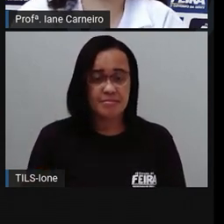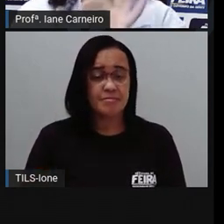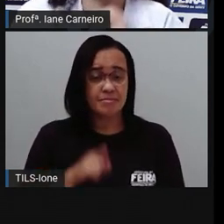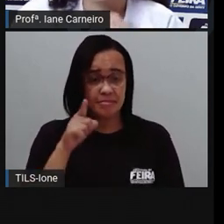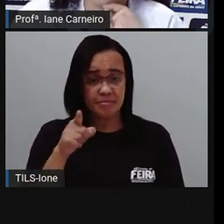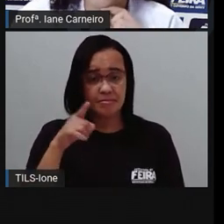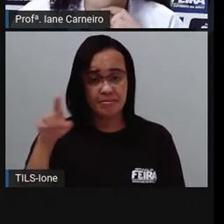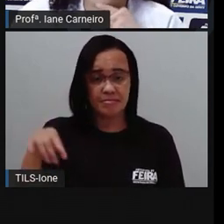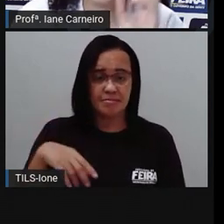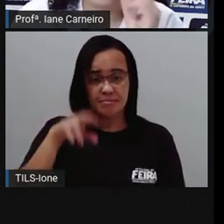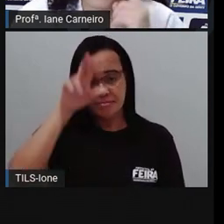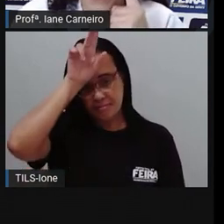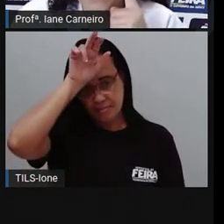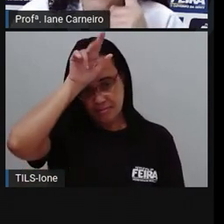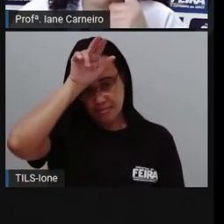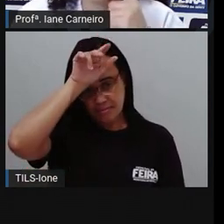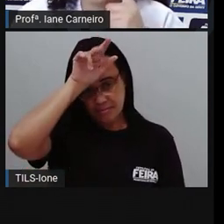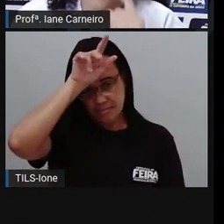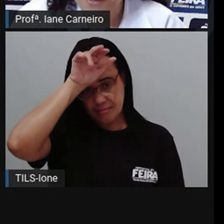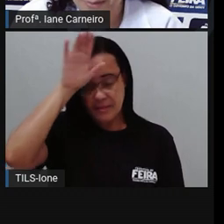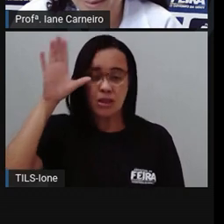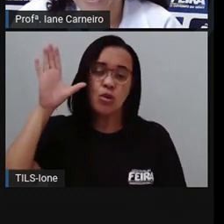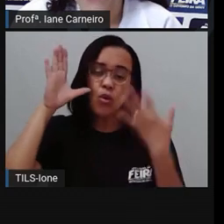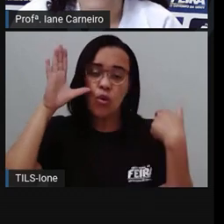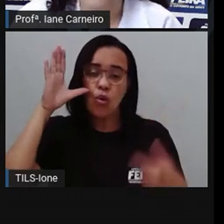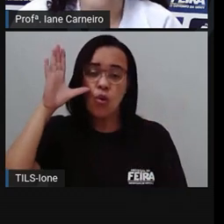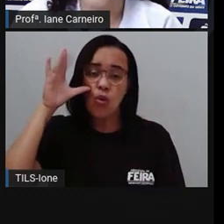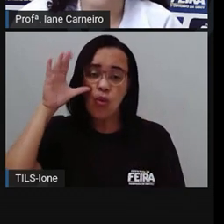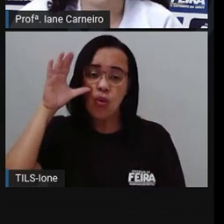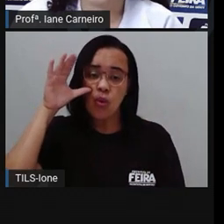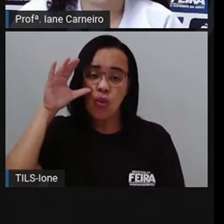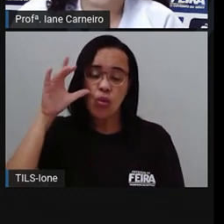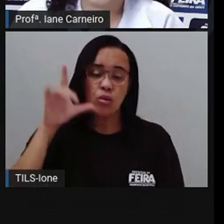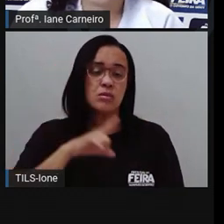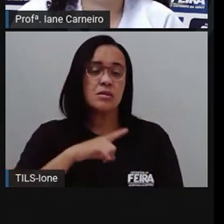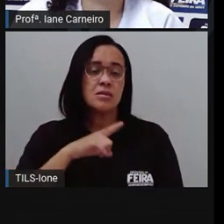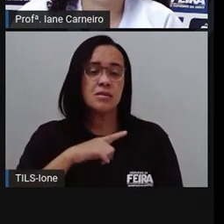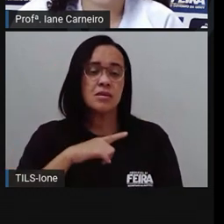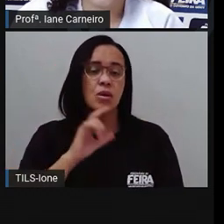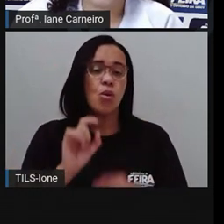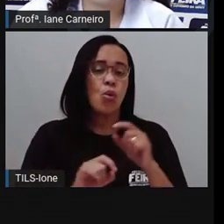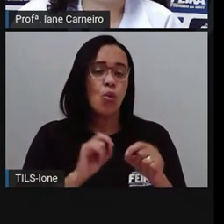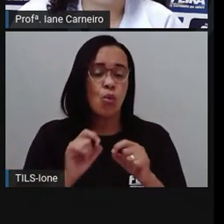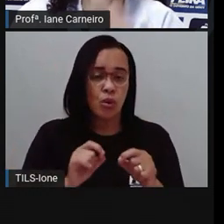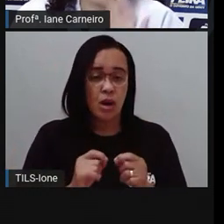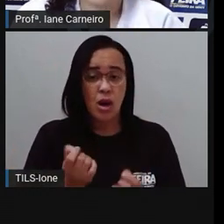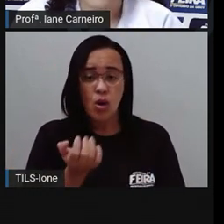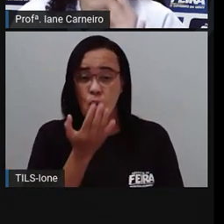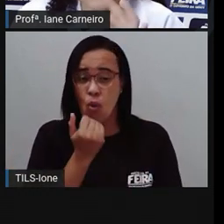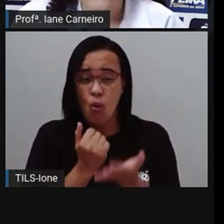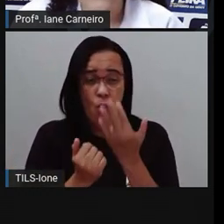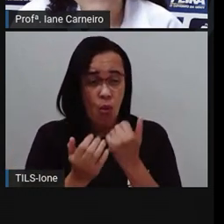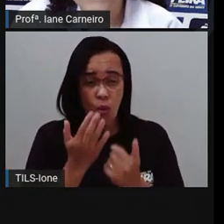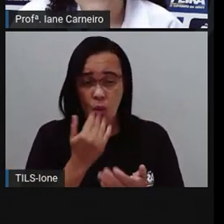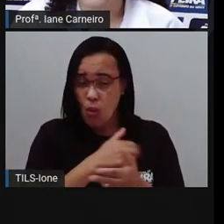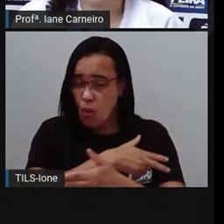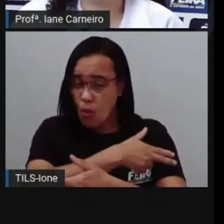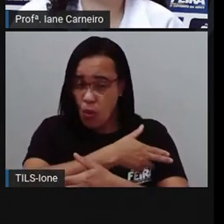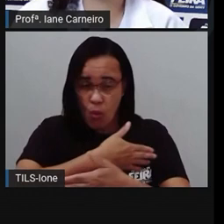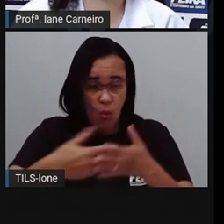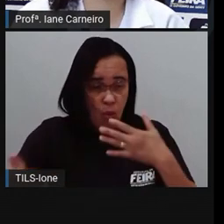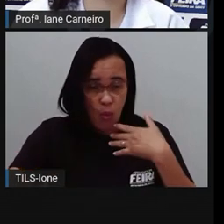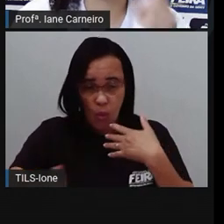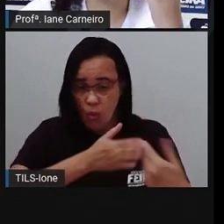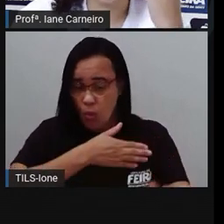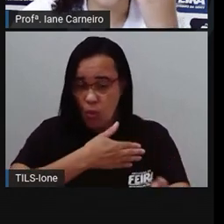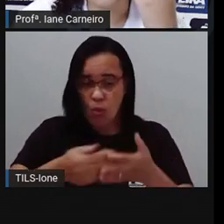E aí eu trouxe uma curiosidade interessante, hein, sobre a barata. Ó. Elas comem qualquer coisa e